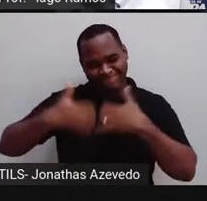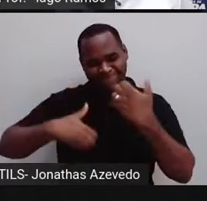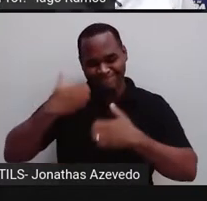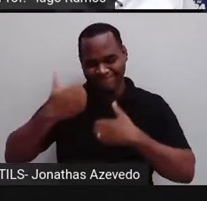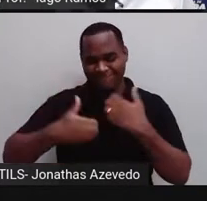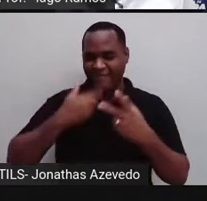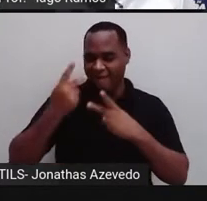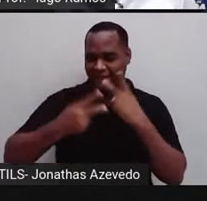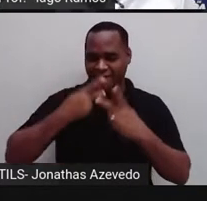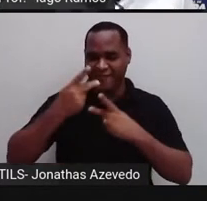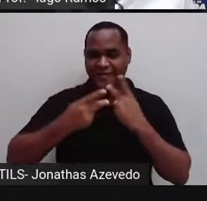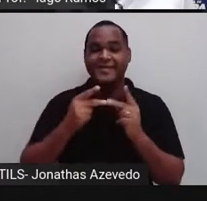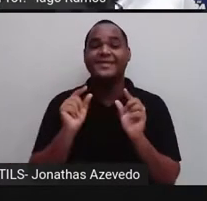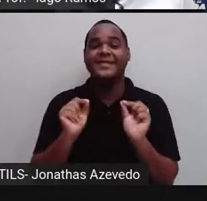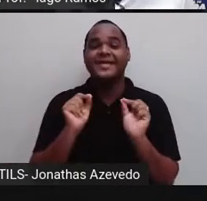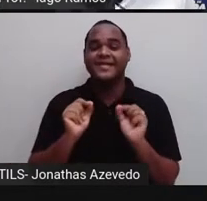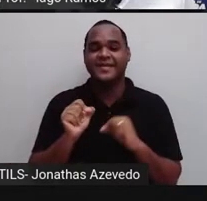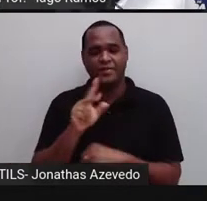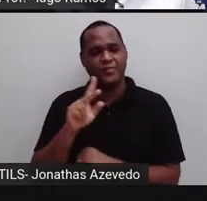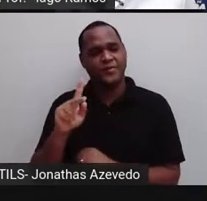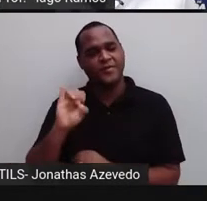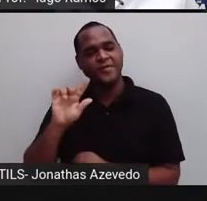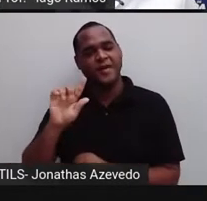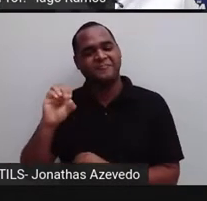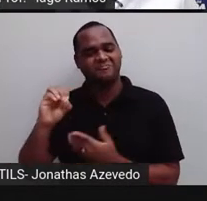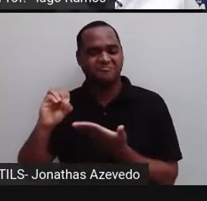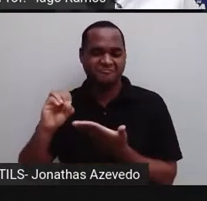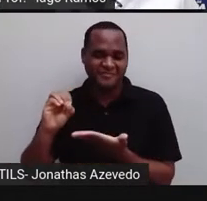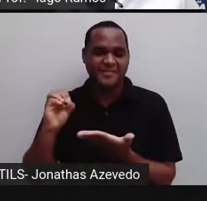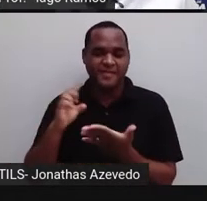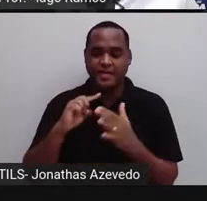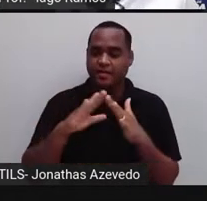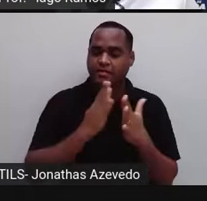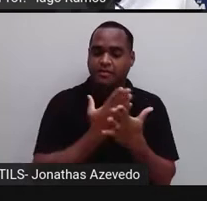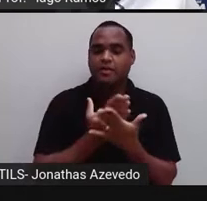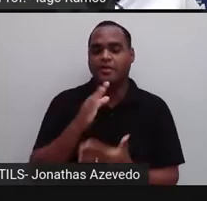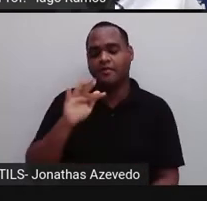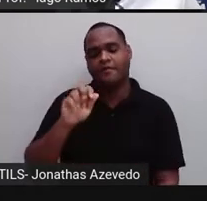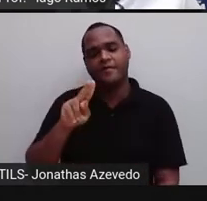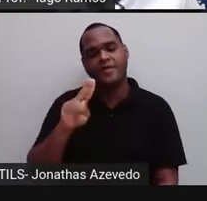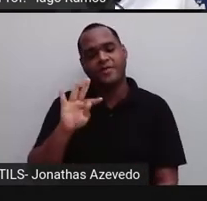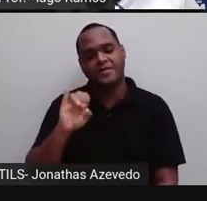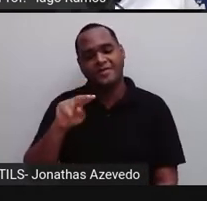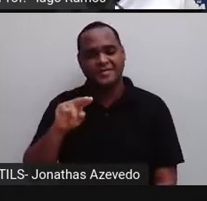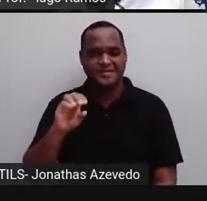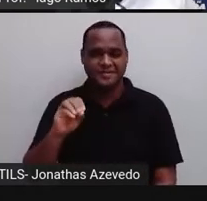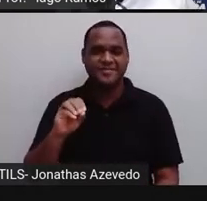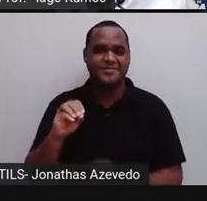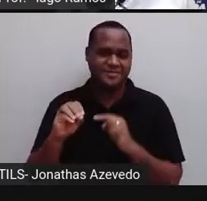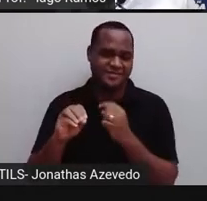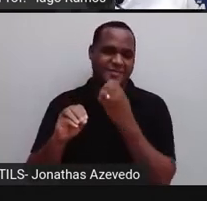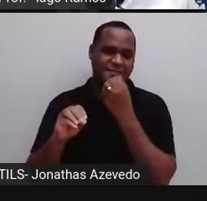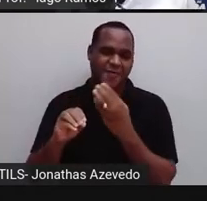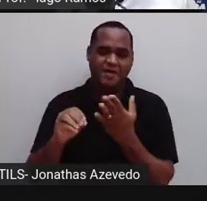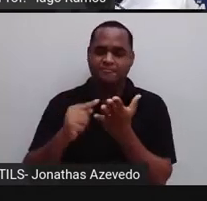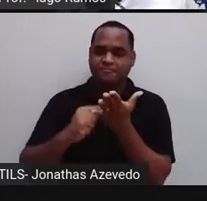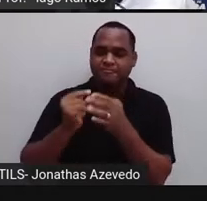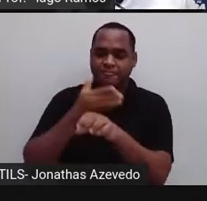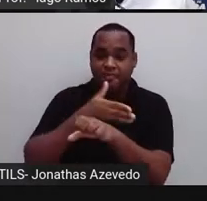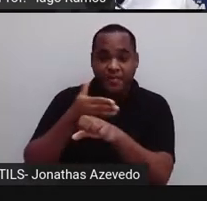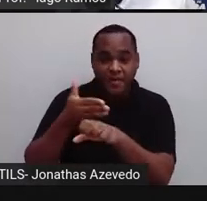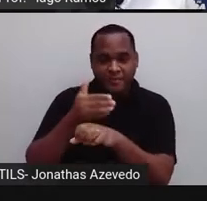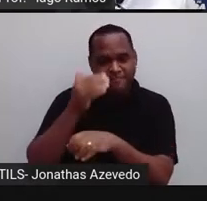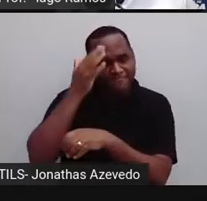aí é o professor Iago Ramos, vem lá da Escola Municipal Faustino Dias Lima, tem pele branca,